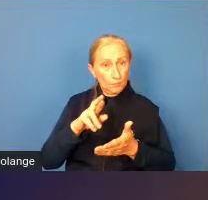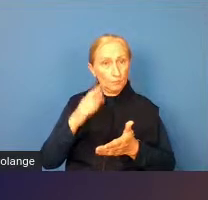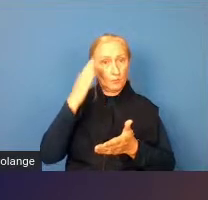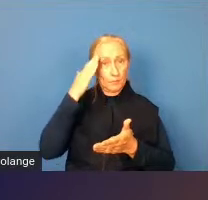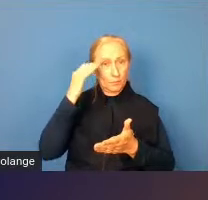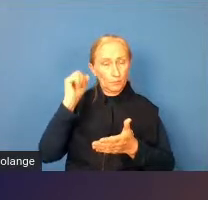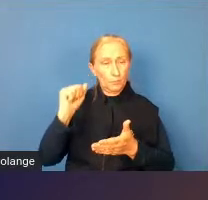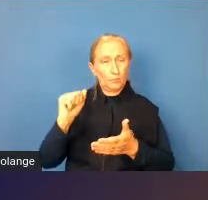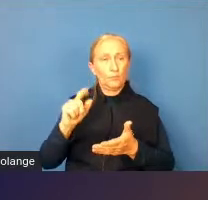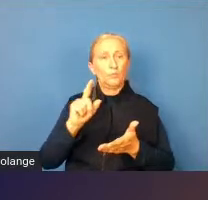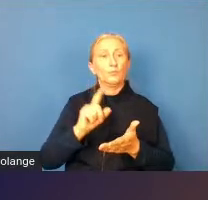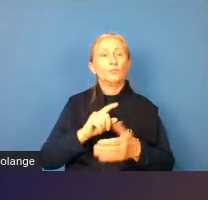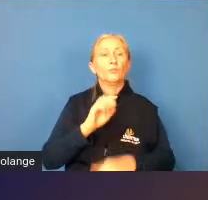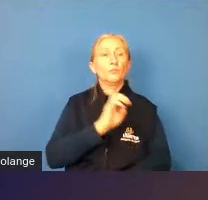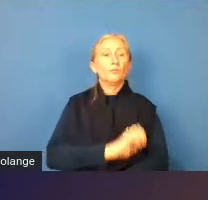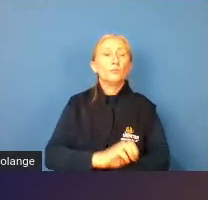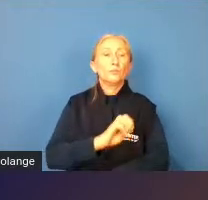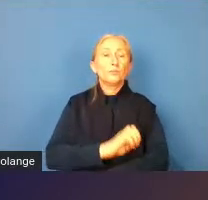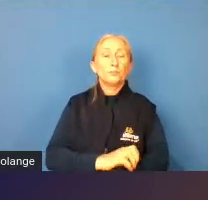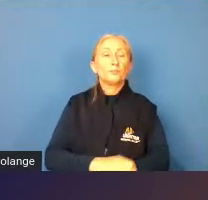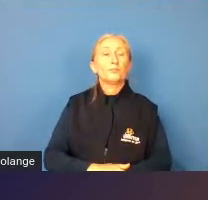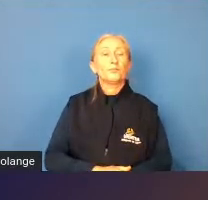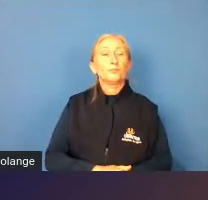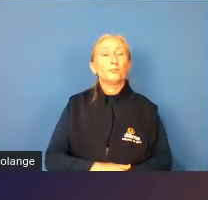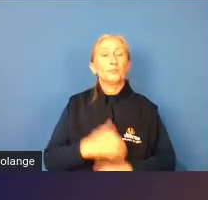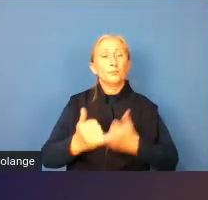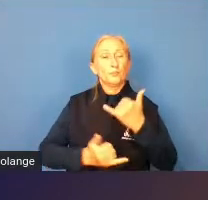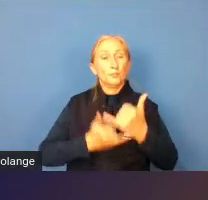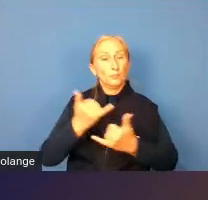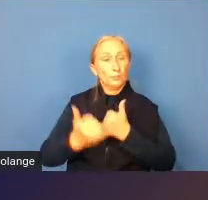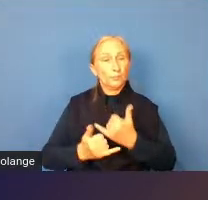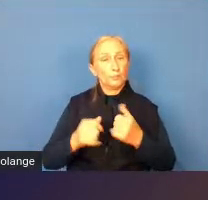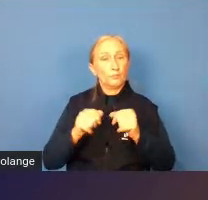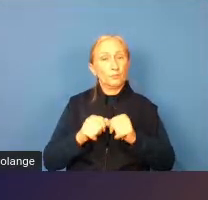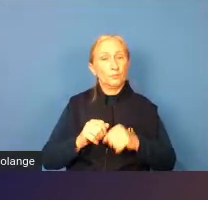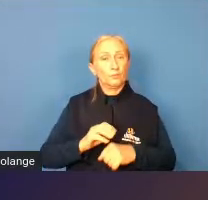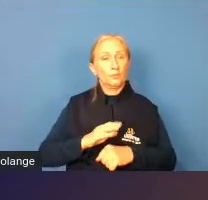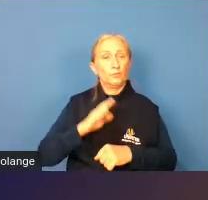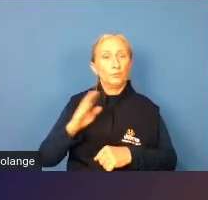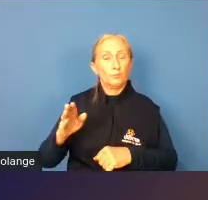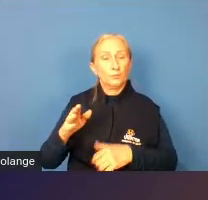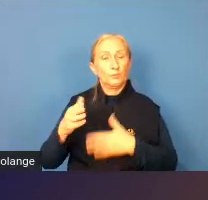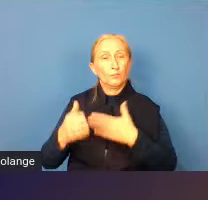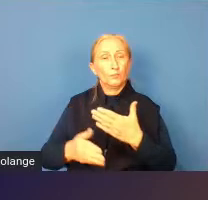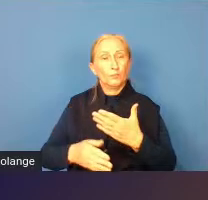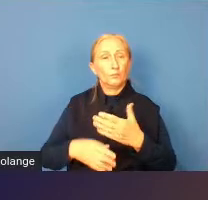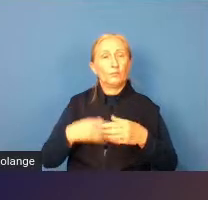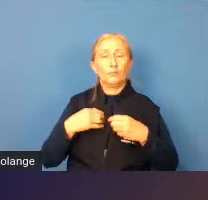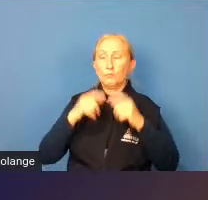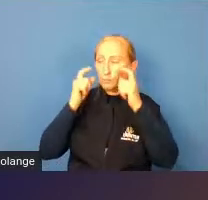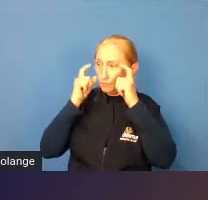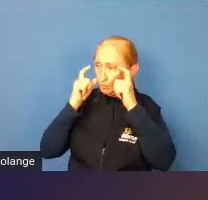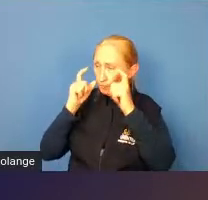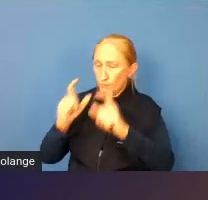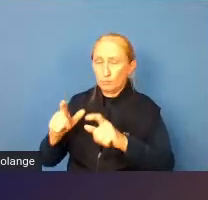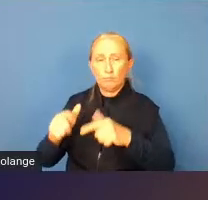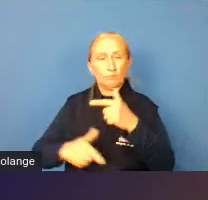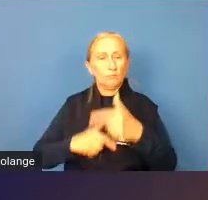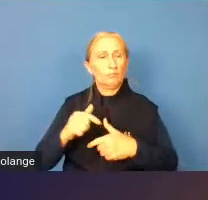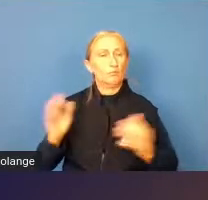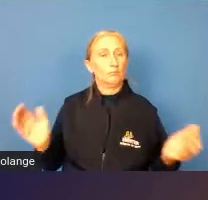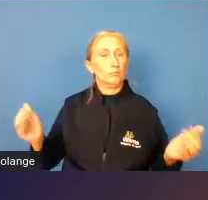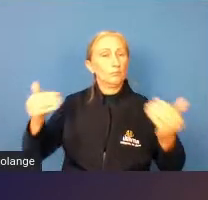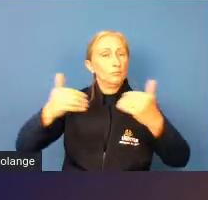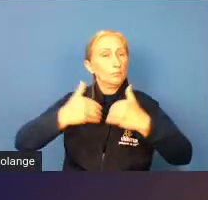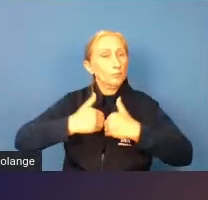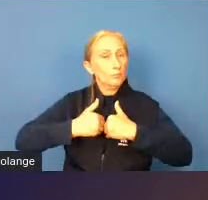no estágio de recriação então eu fui para o autismo é um assunto que me interessa bastante já trabalhei com autistas